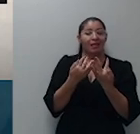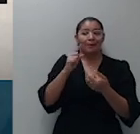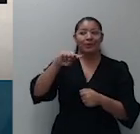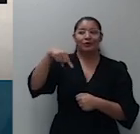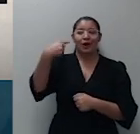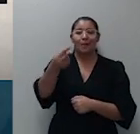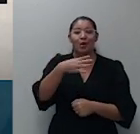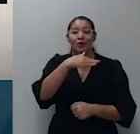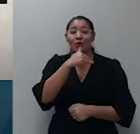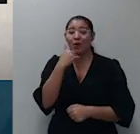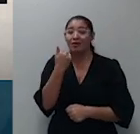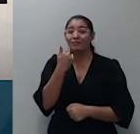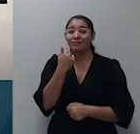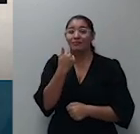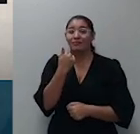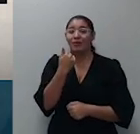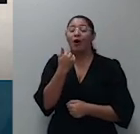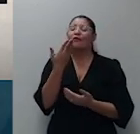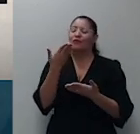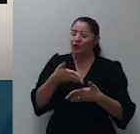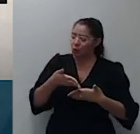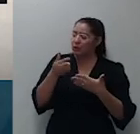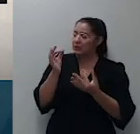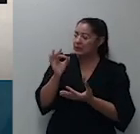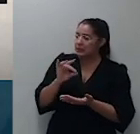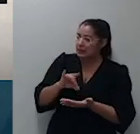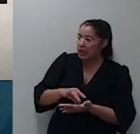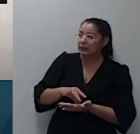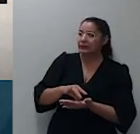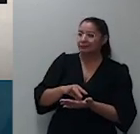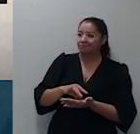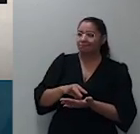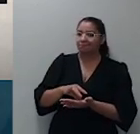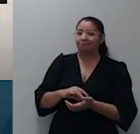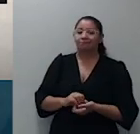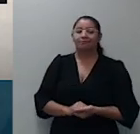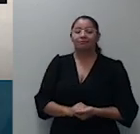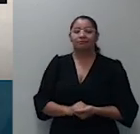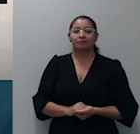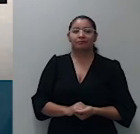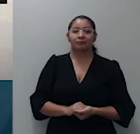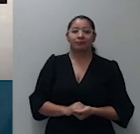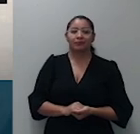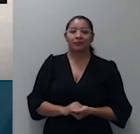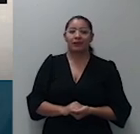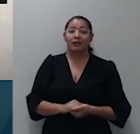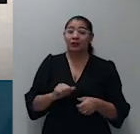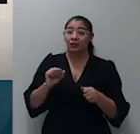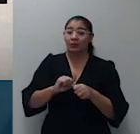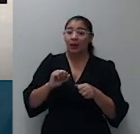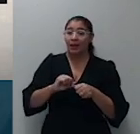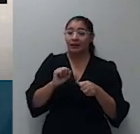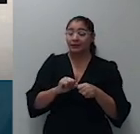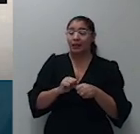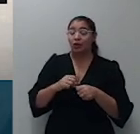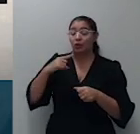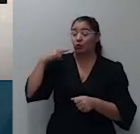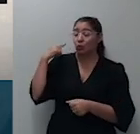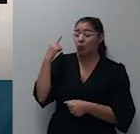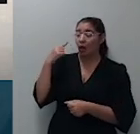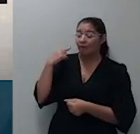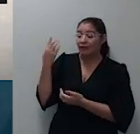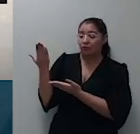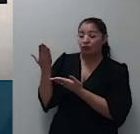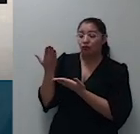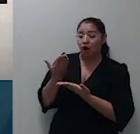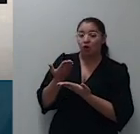concentrado exclusivamente em suas mãos tendo realizado a contratação dos causídicos mediante a estipulação de honorários